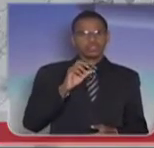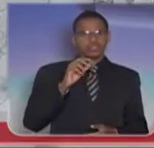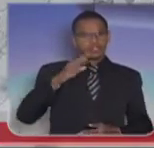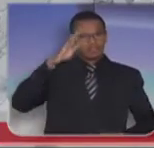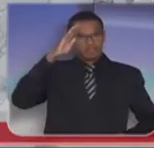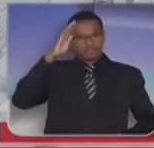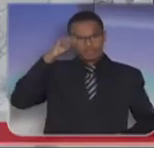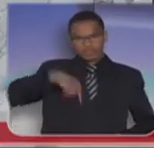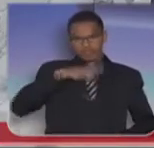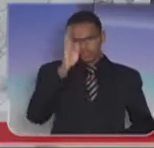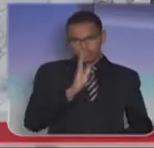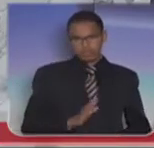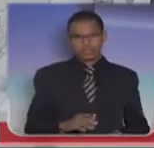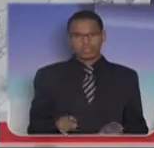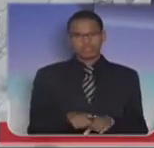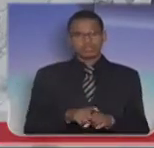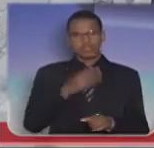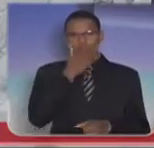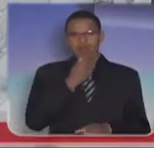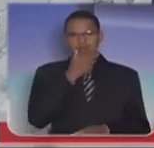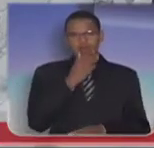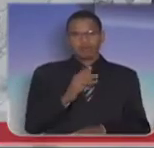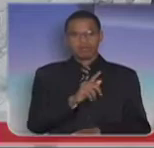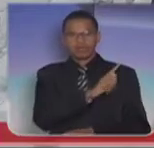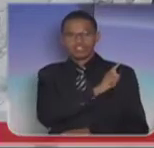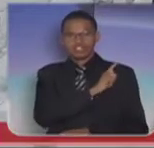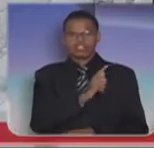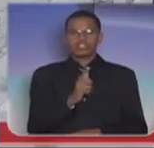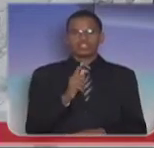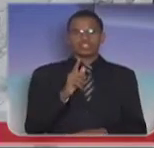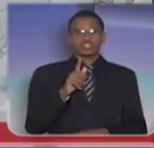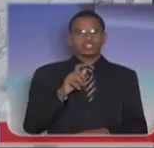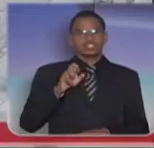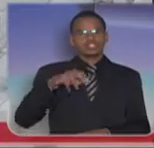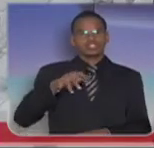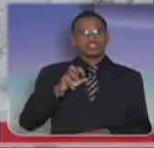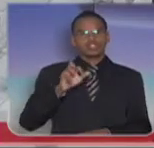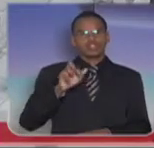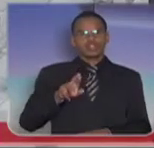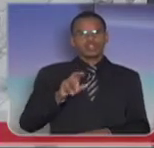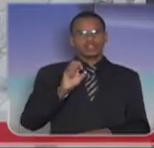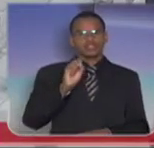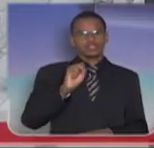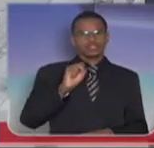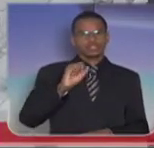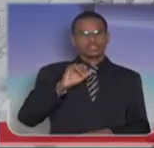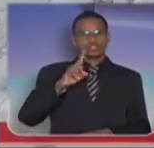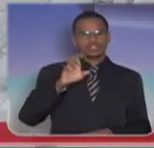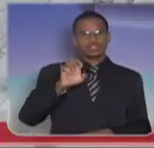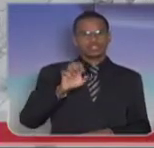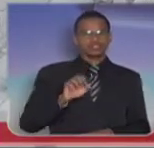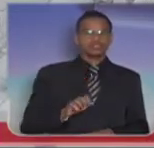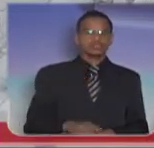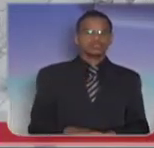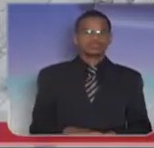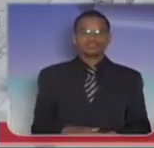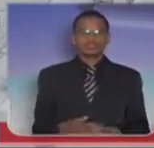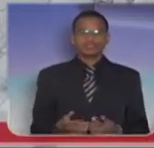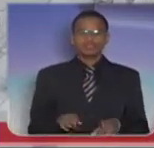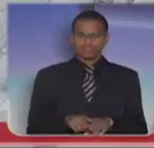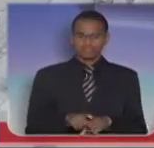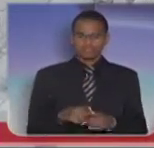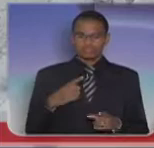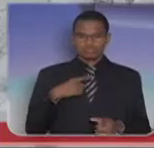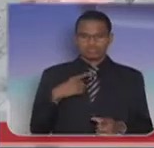Cid, comandante militar do Sudeste, para que seja dado ciência aos mesmos, em